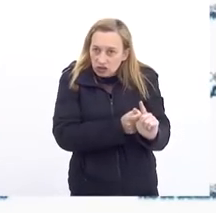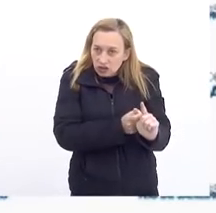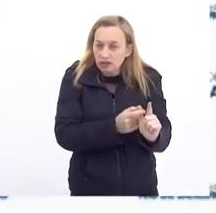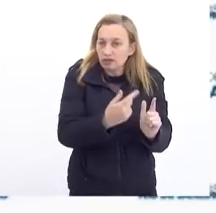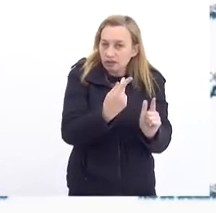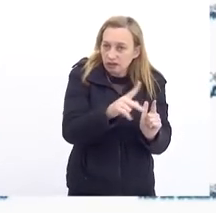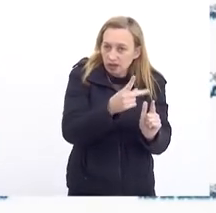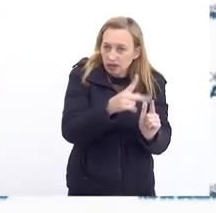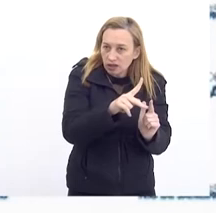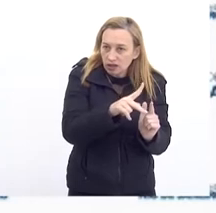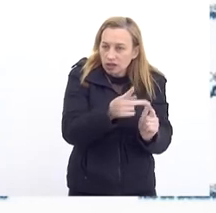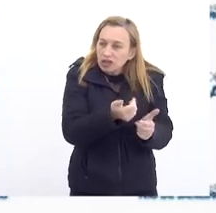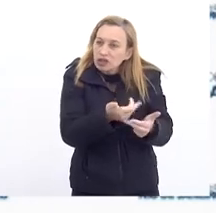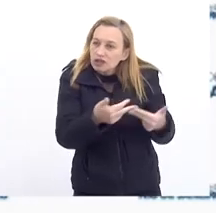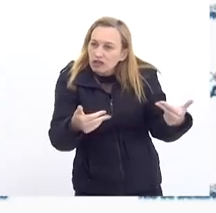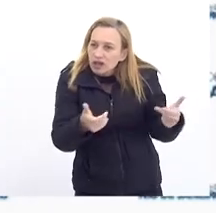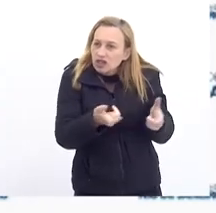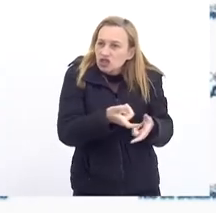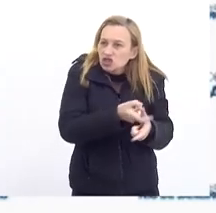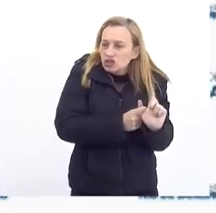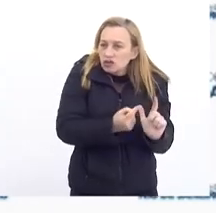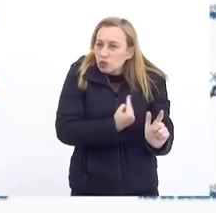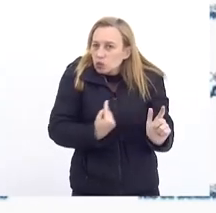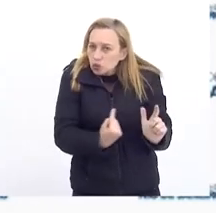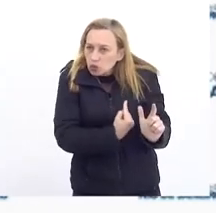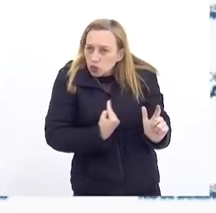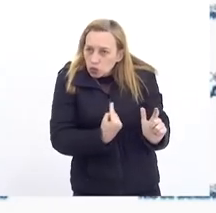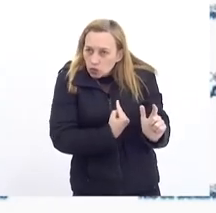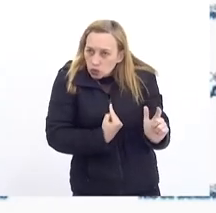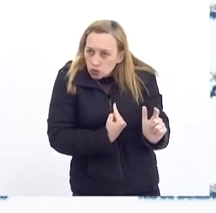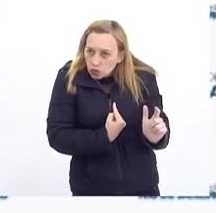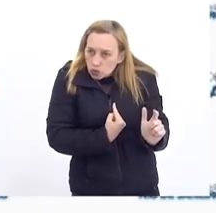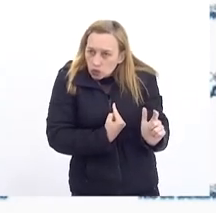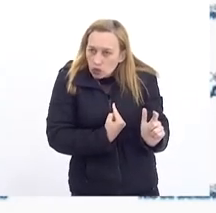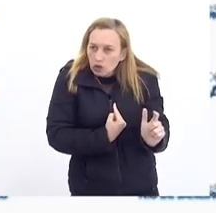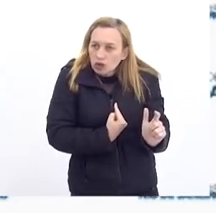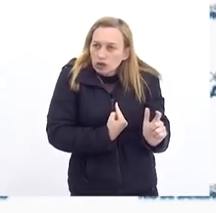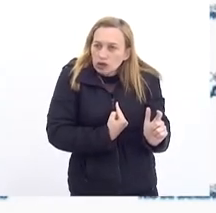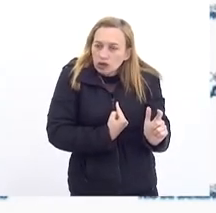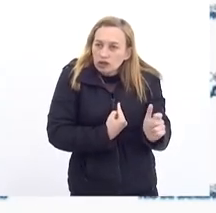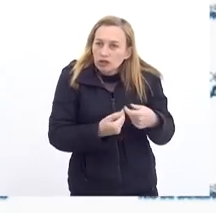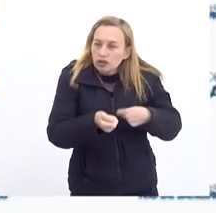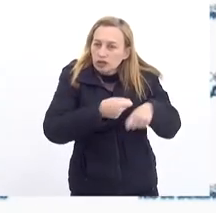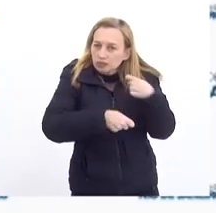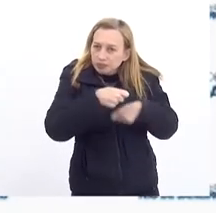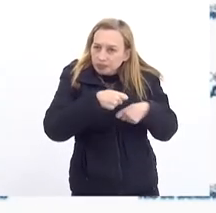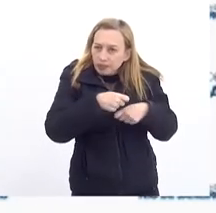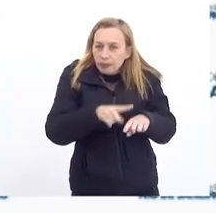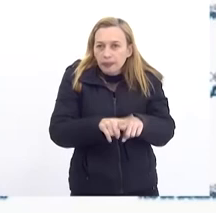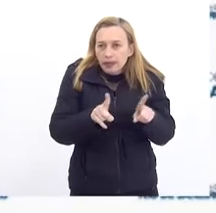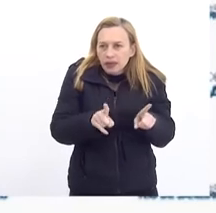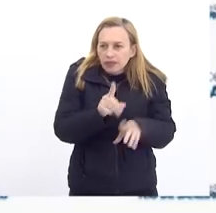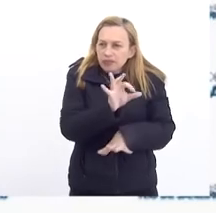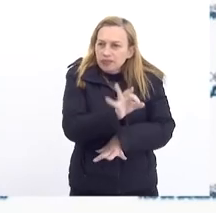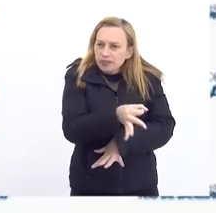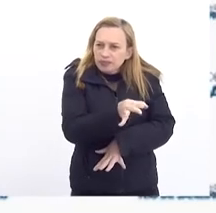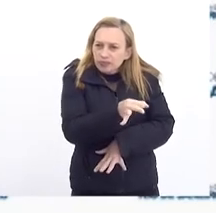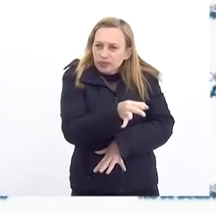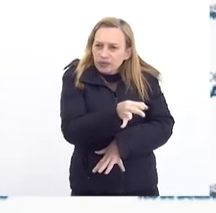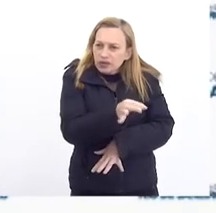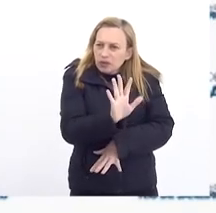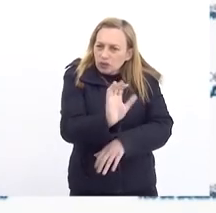Porque eles Tem muita Dívida Aqui conosco De ainda Na esfera Administrativa Mas obviamente Para se cobrar